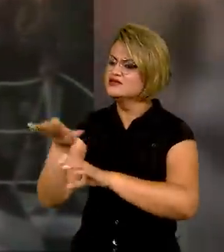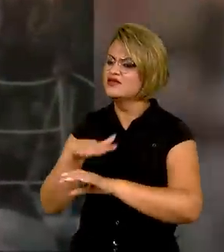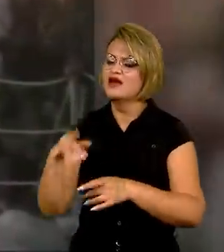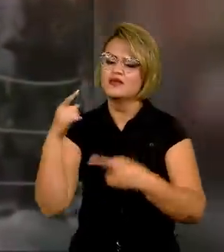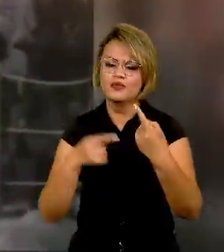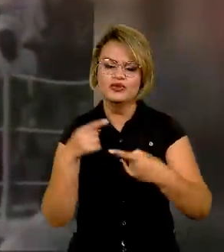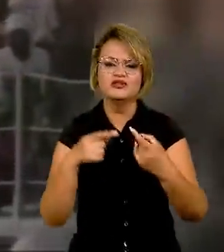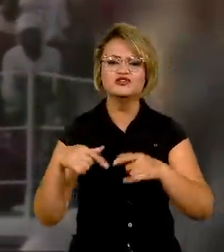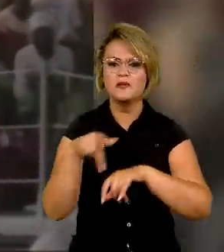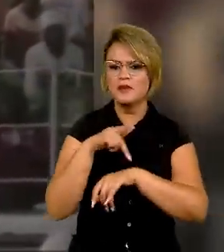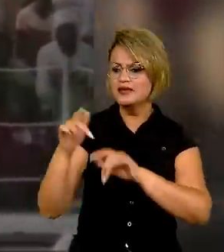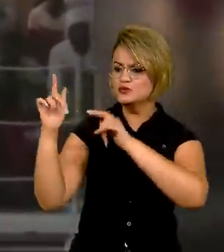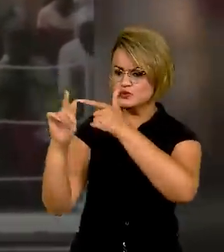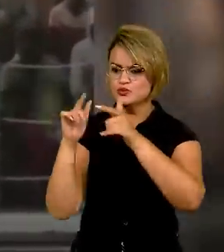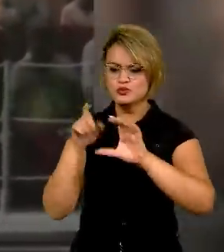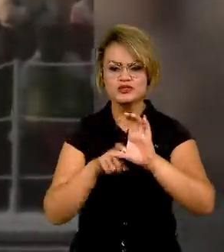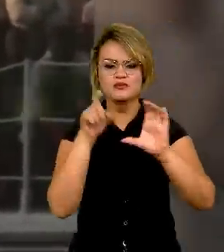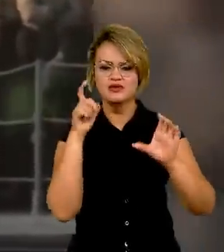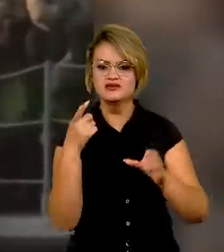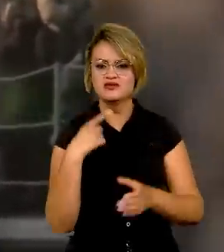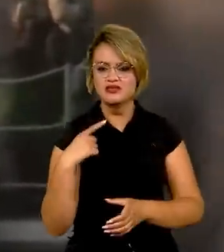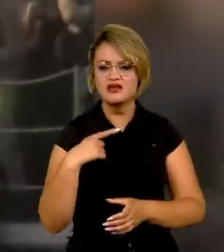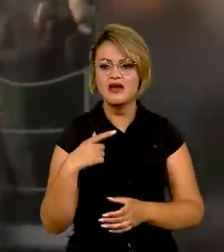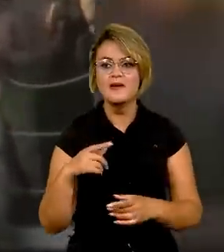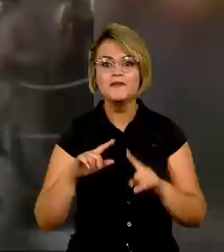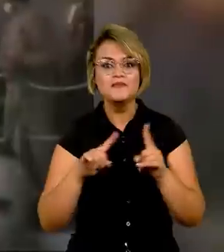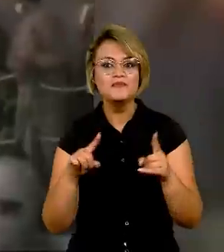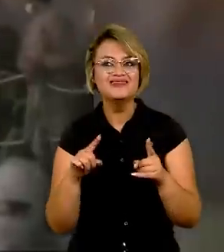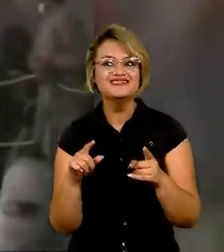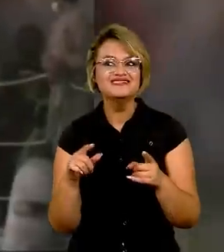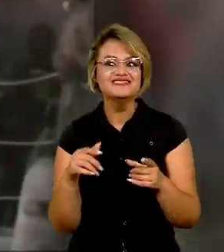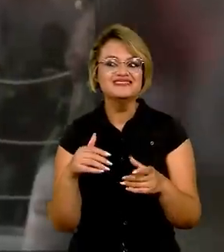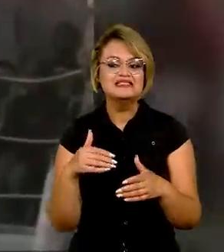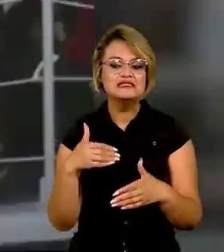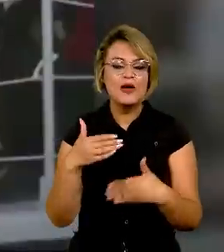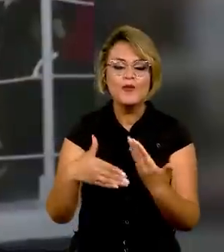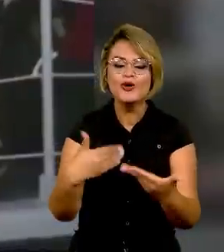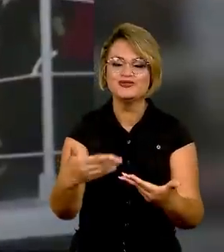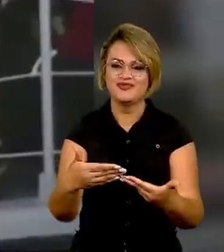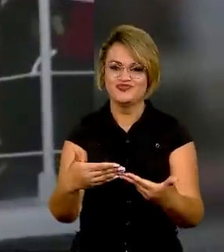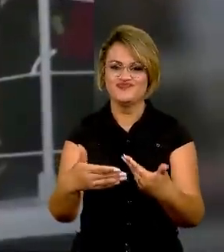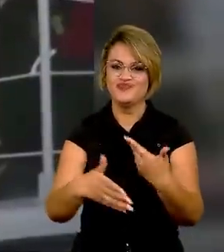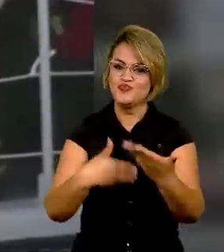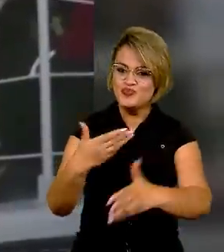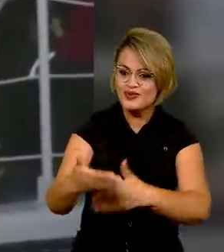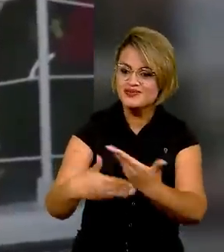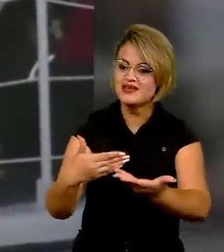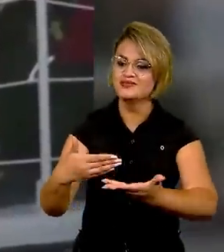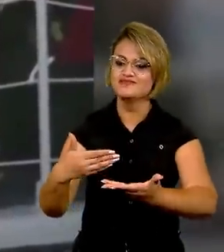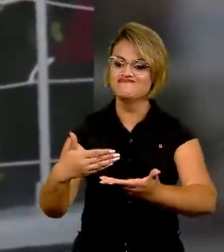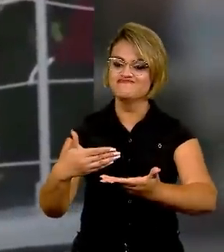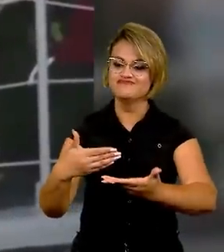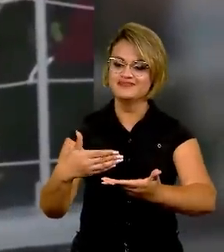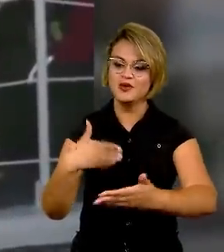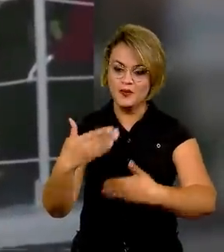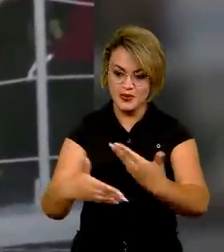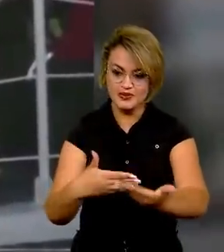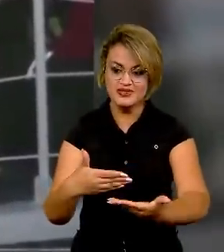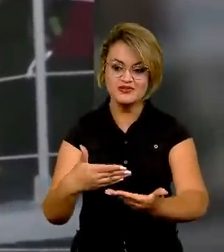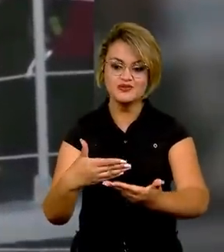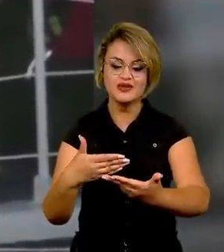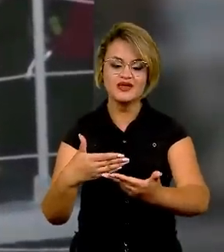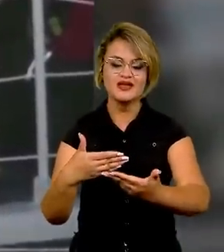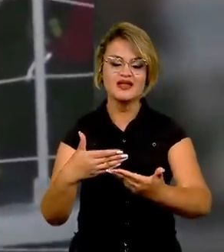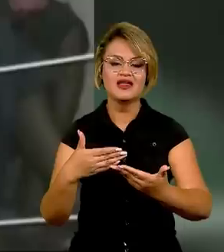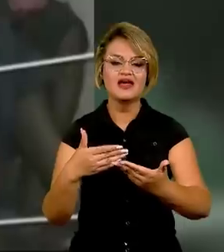dos países africanos, há um caminho muito longo que deve ser procurido. Em parte,